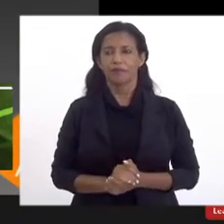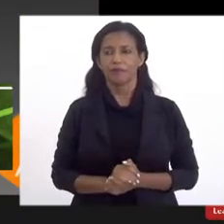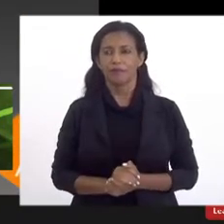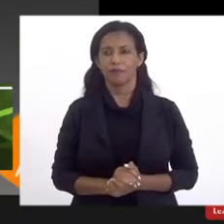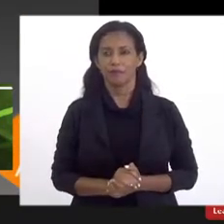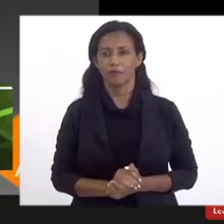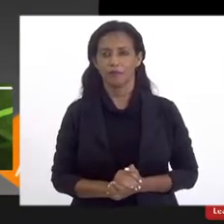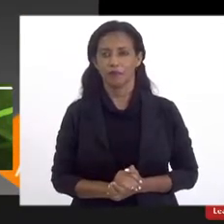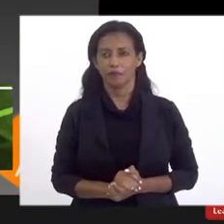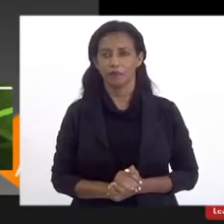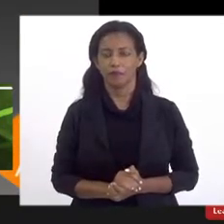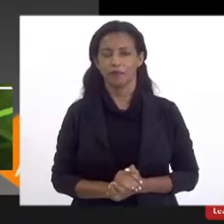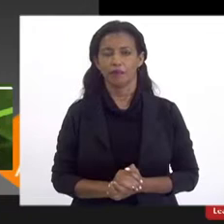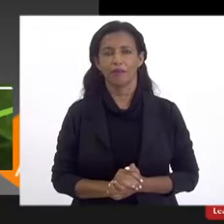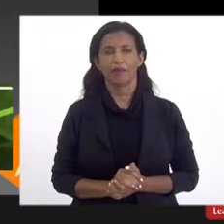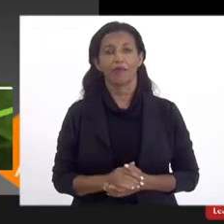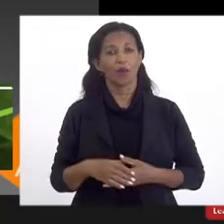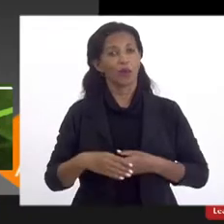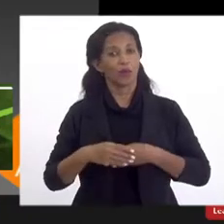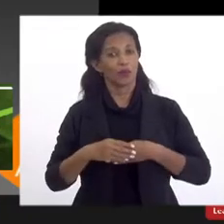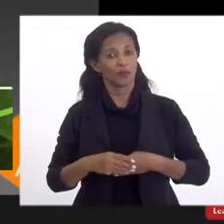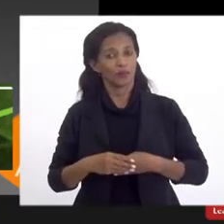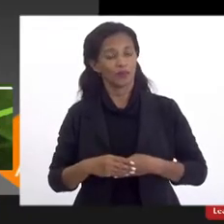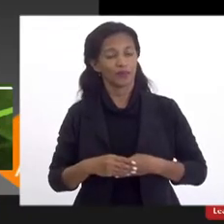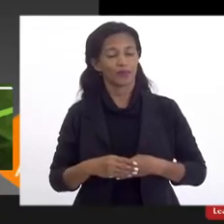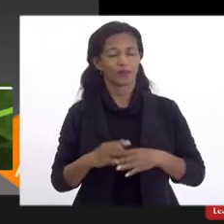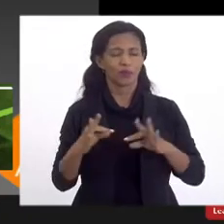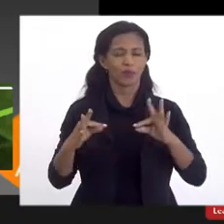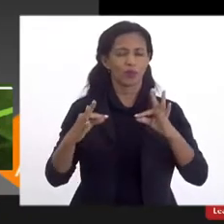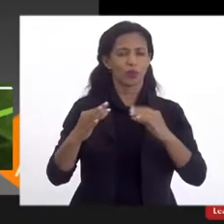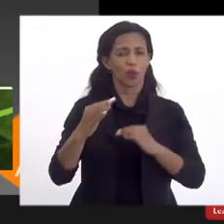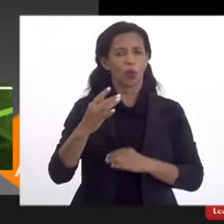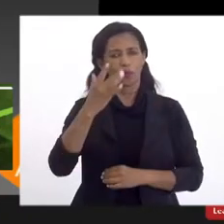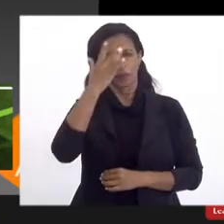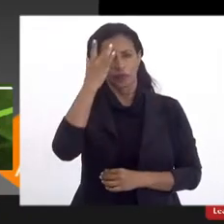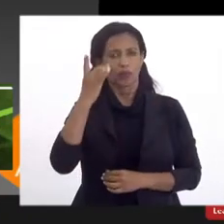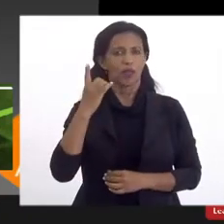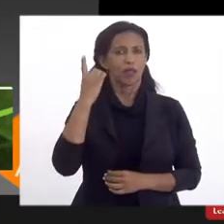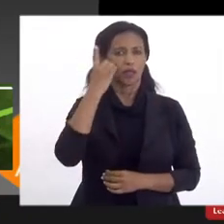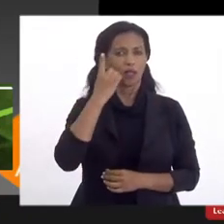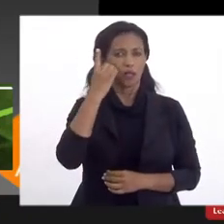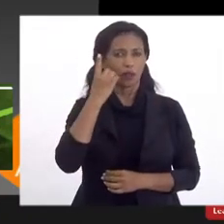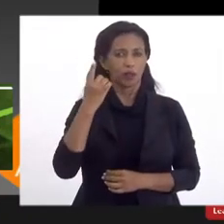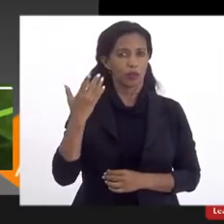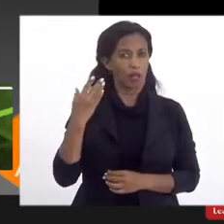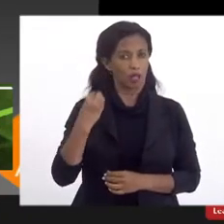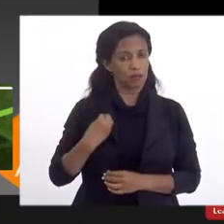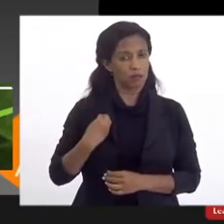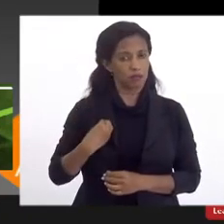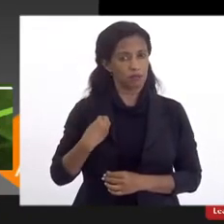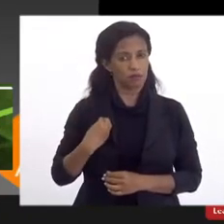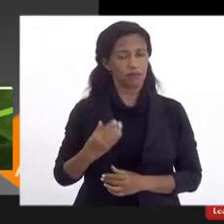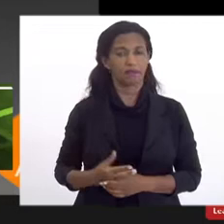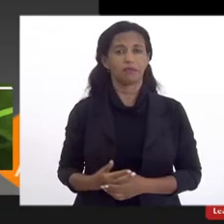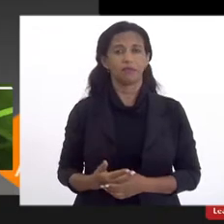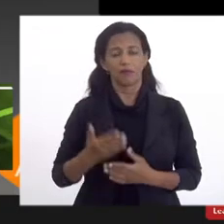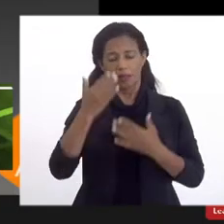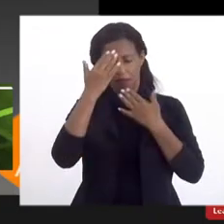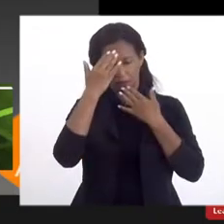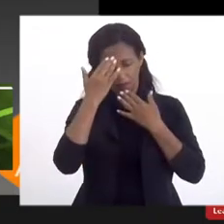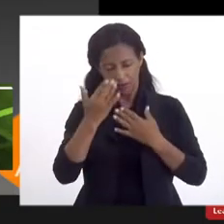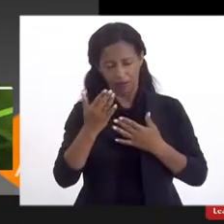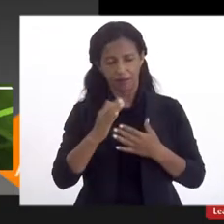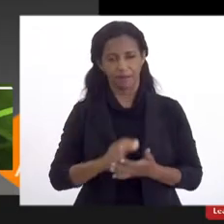né? Então, continuando os cumprimentos, cumprimento todos os demais deputados aqui presentes também, agradeço a presença,